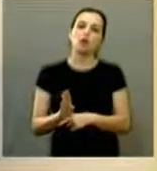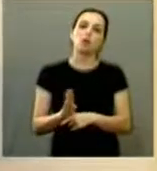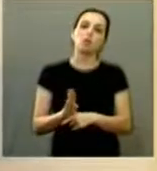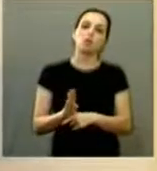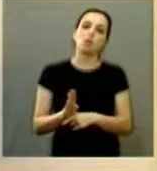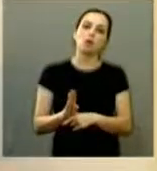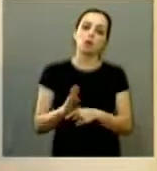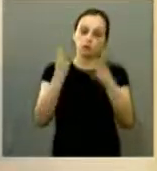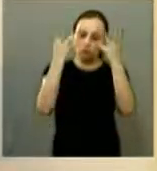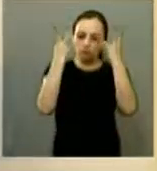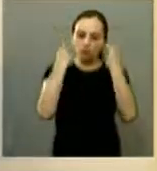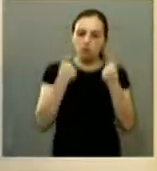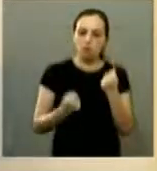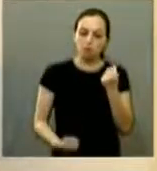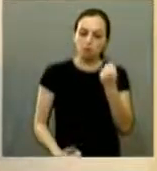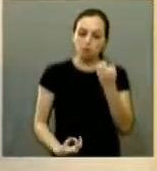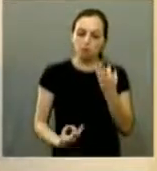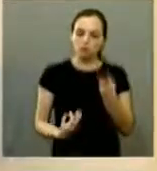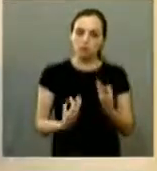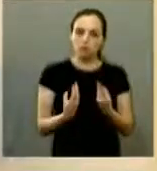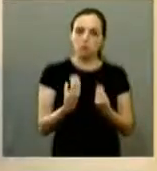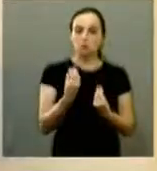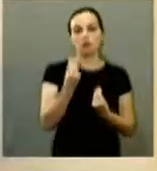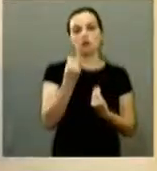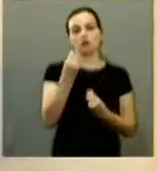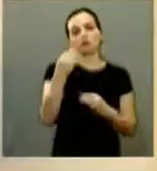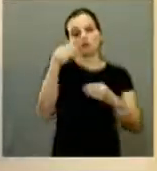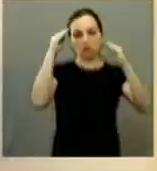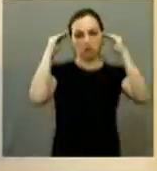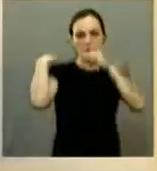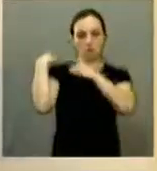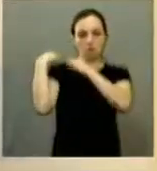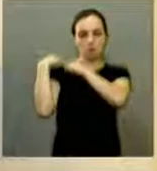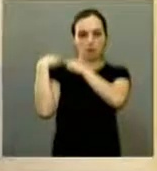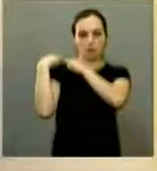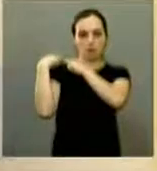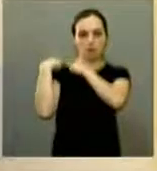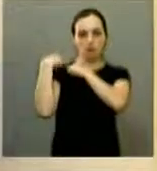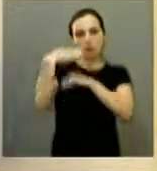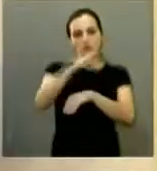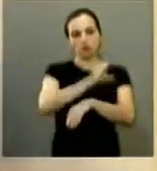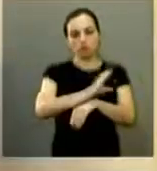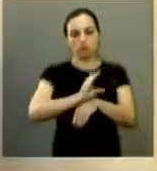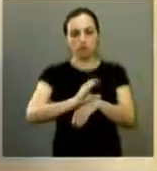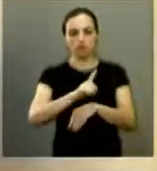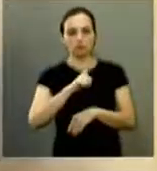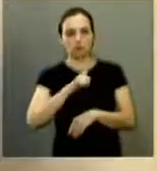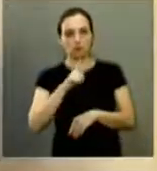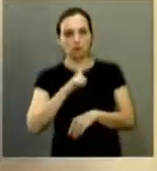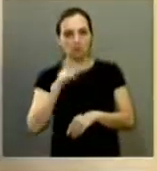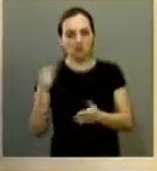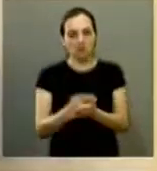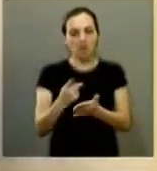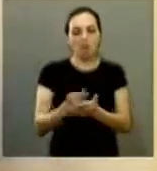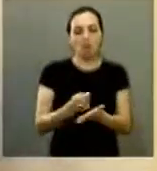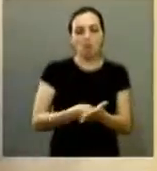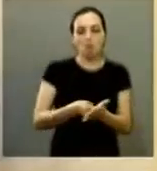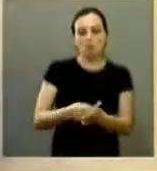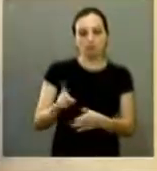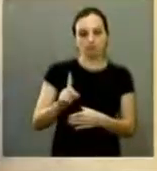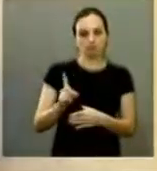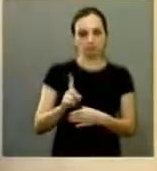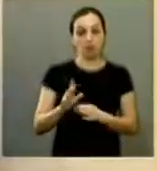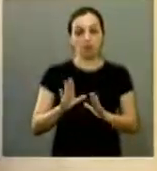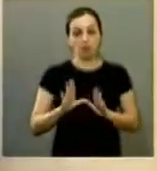fauna da nossa flora e isso é uma responsabilidade constitucional a gente não está errado em cobrar mas